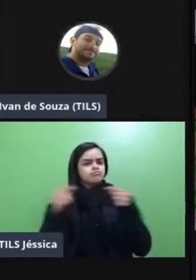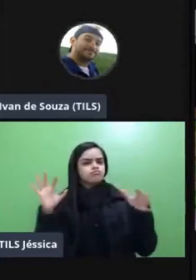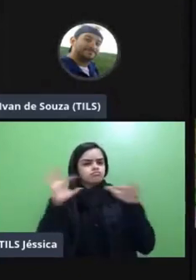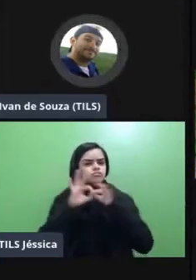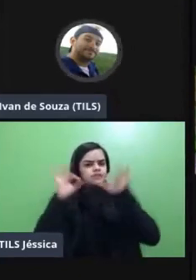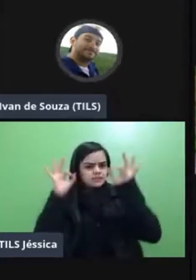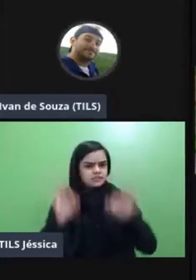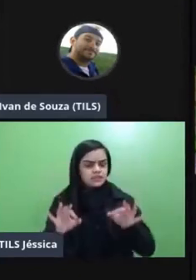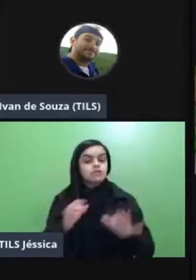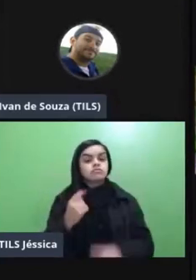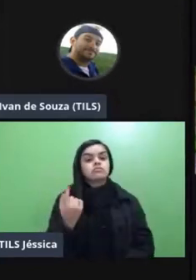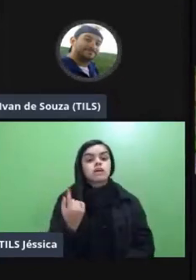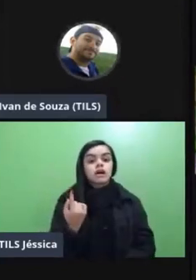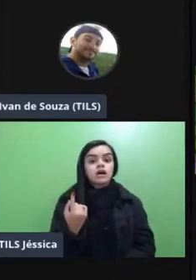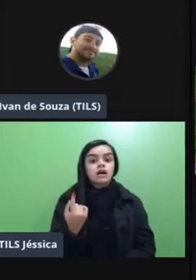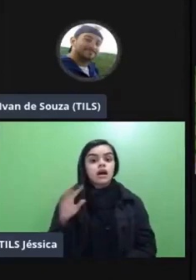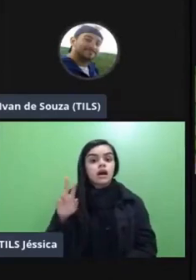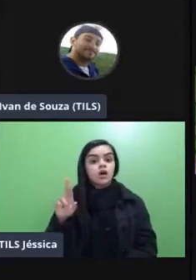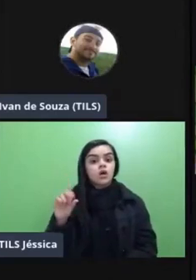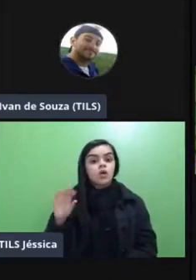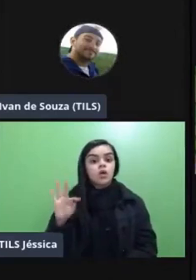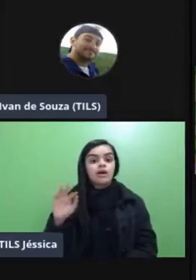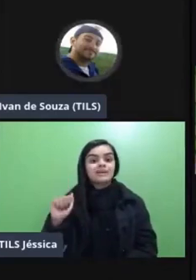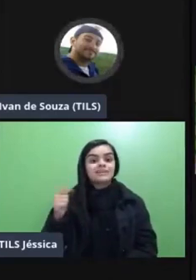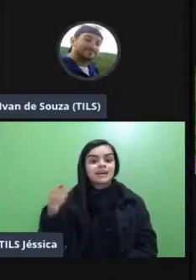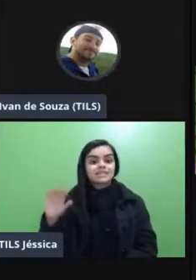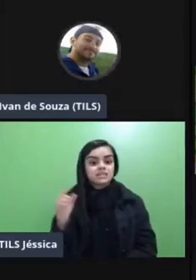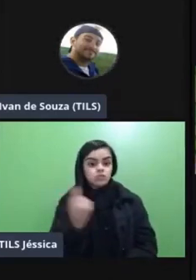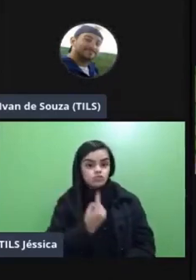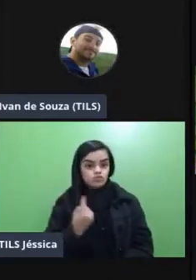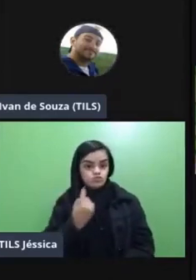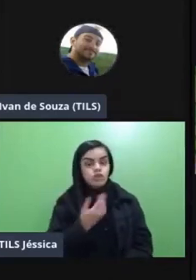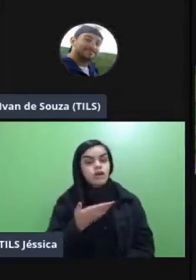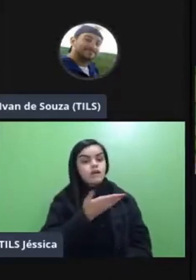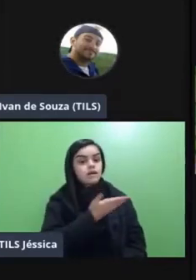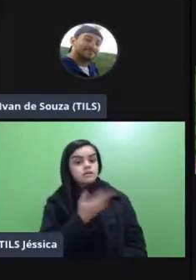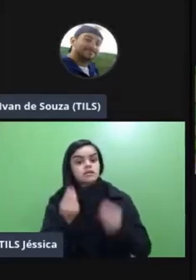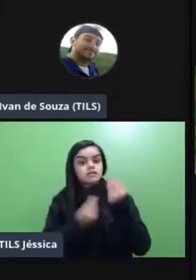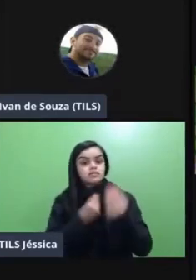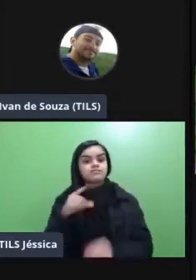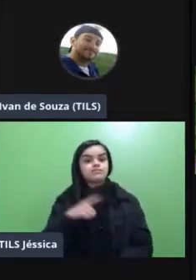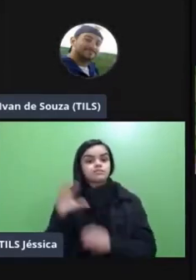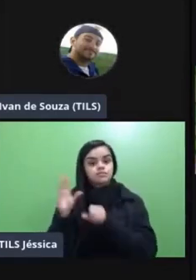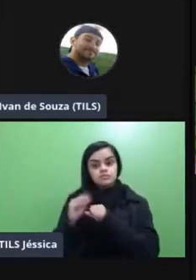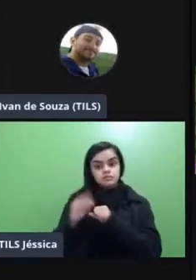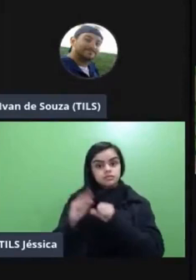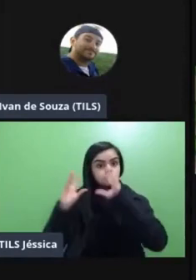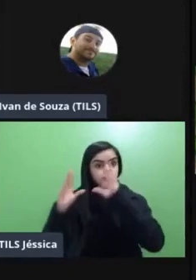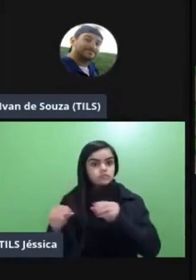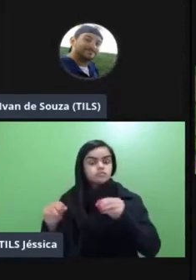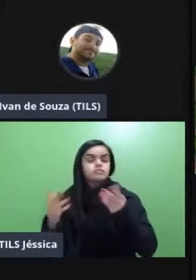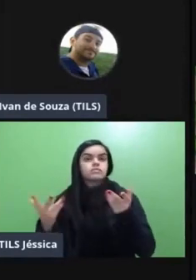rotação individual ela mexe um pouco com nossa zona de conforto Ana ela ela acha porque assim se eu tenho conhecimento que nem todos aprendem do mesmo